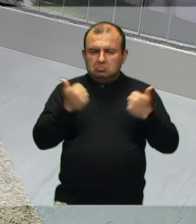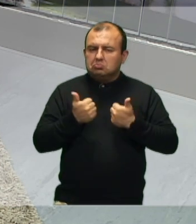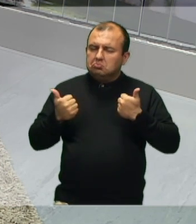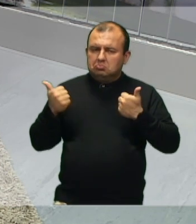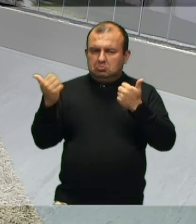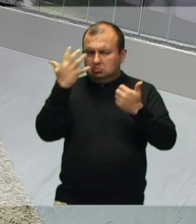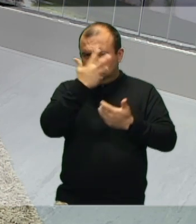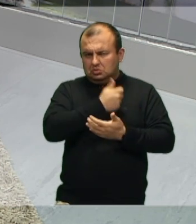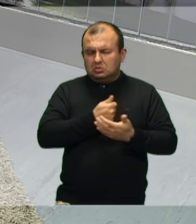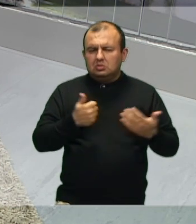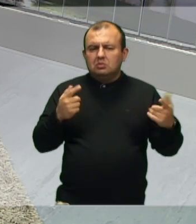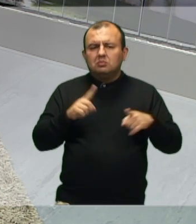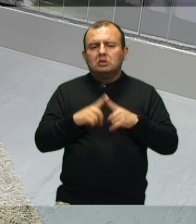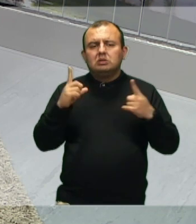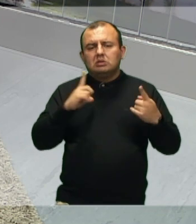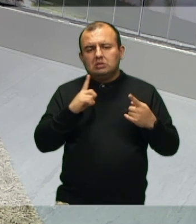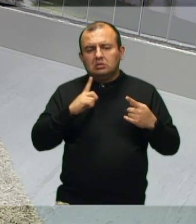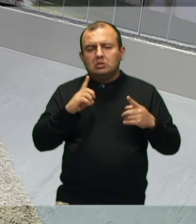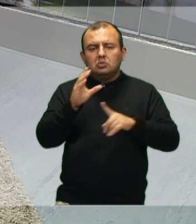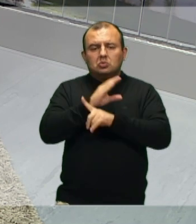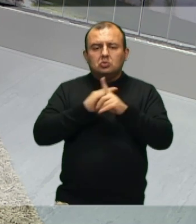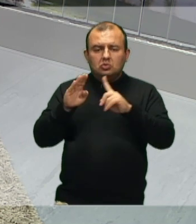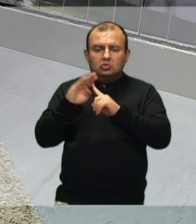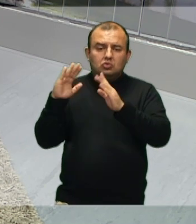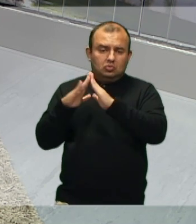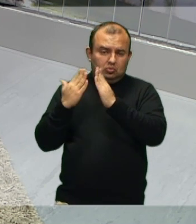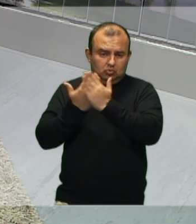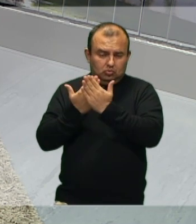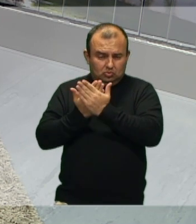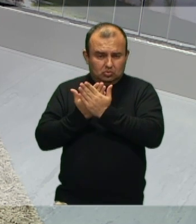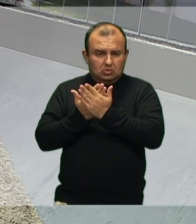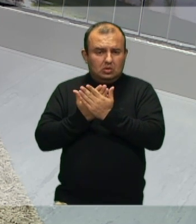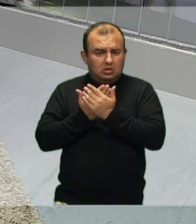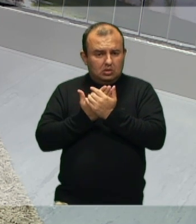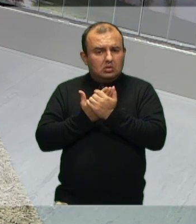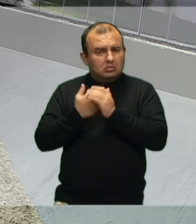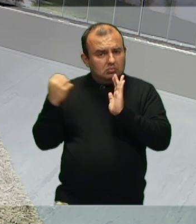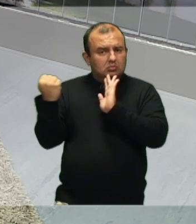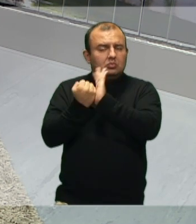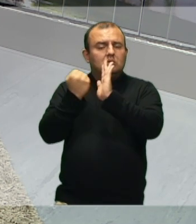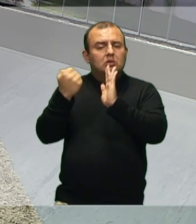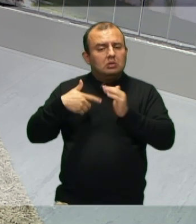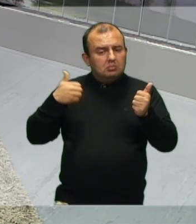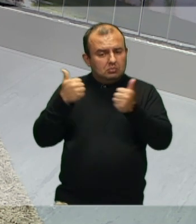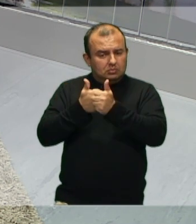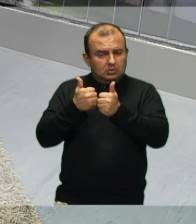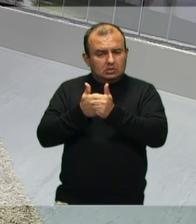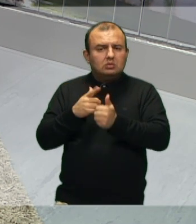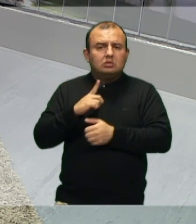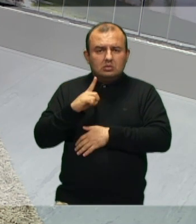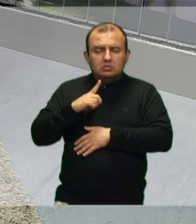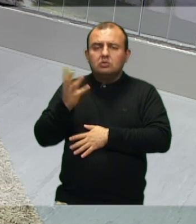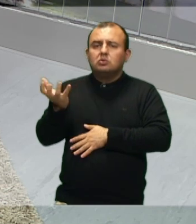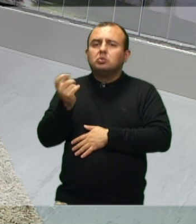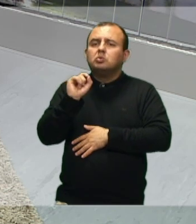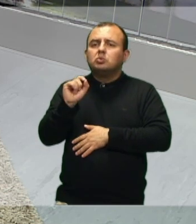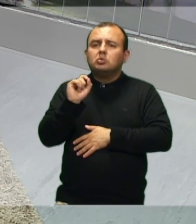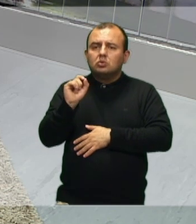bonita, mas tem também uma comunidade escolar bem marcante nas proximidades e você quer